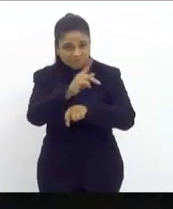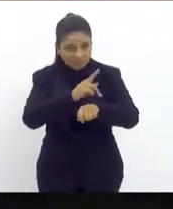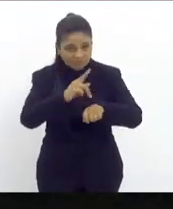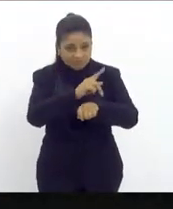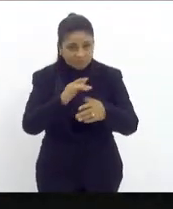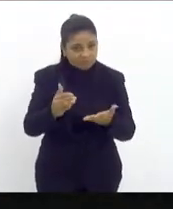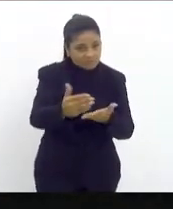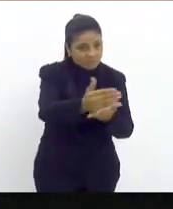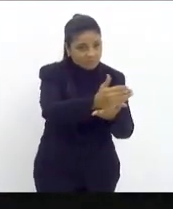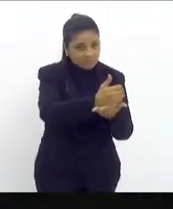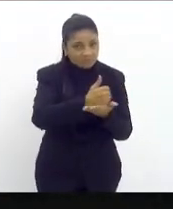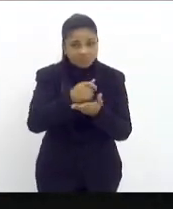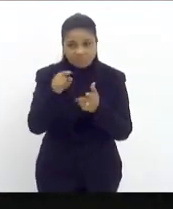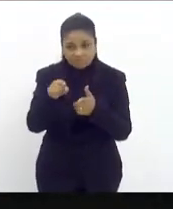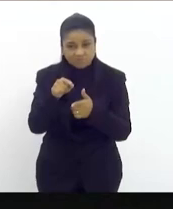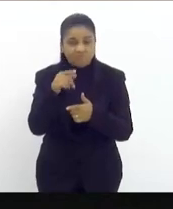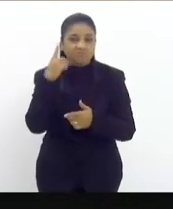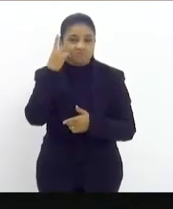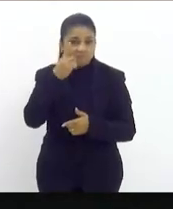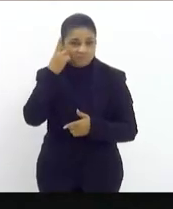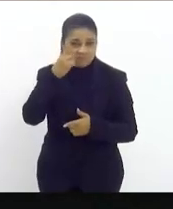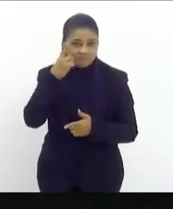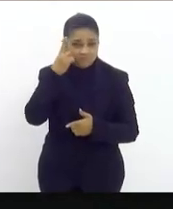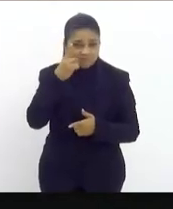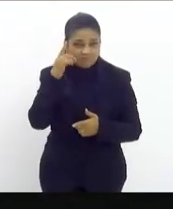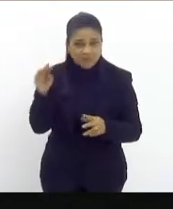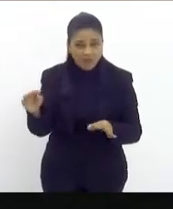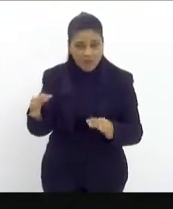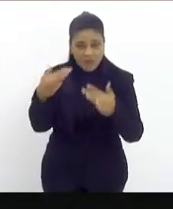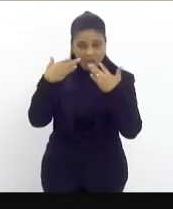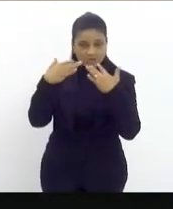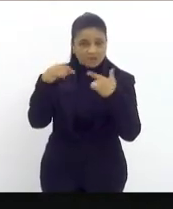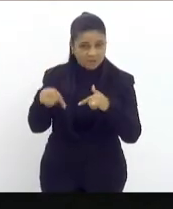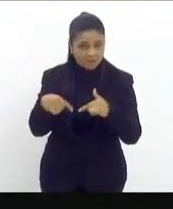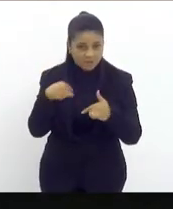prestar atenção a esses deputados que estão falando aqui com tanta